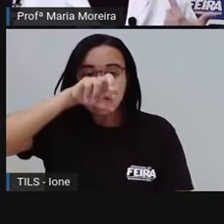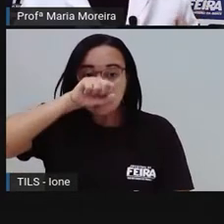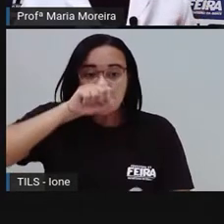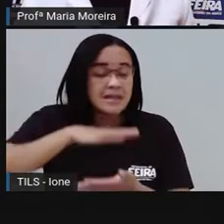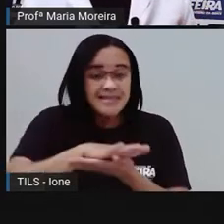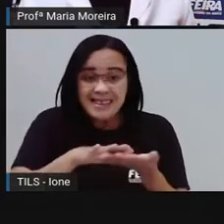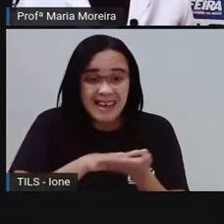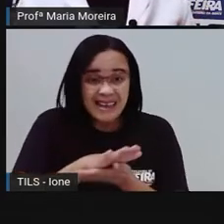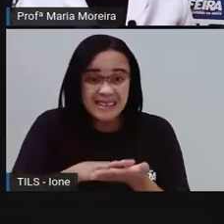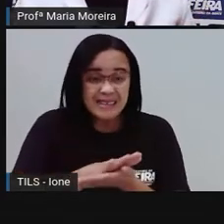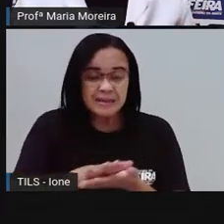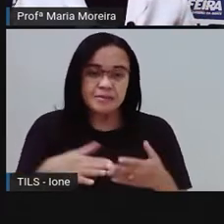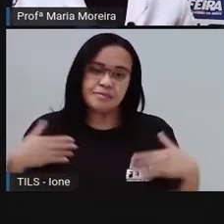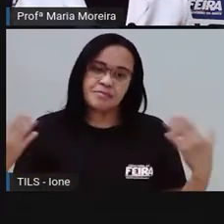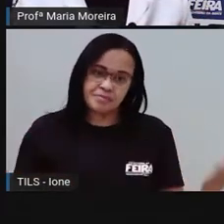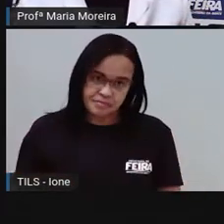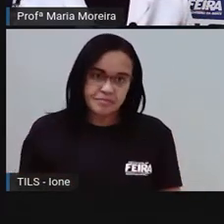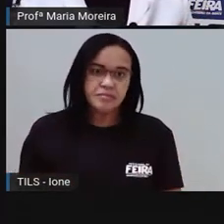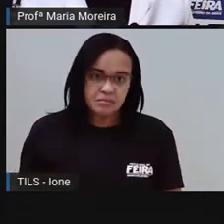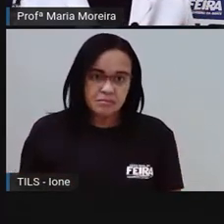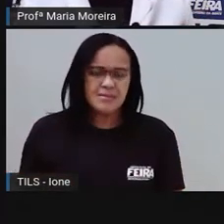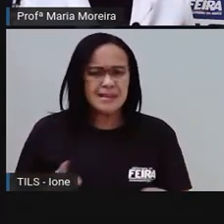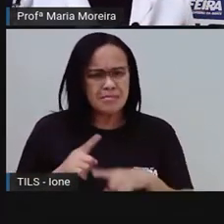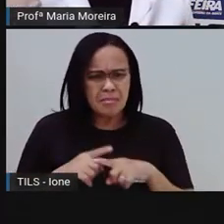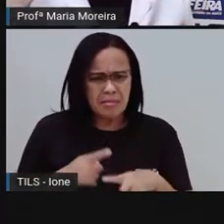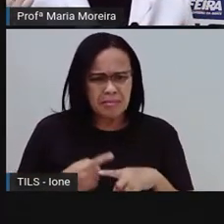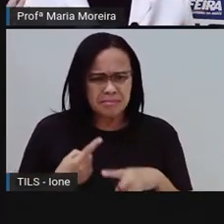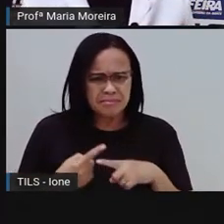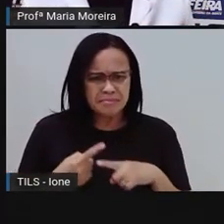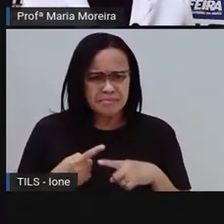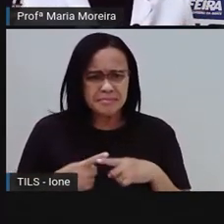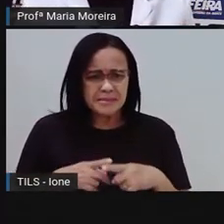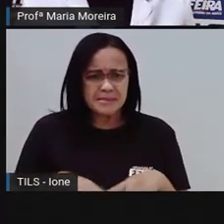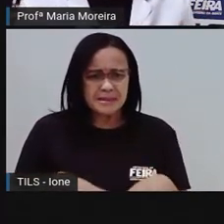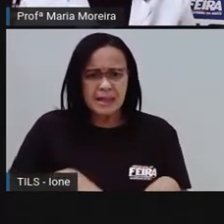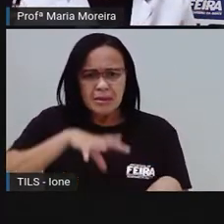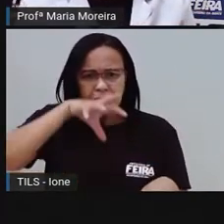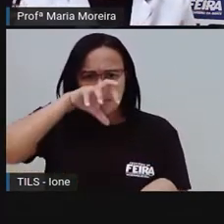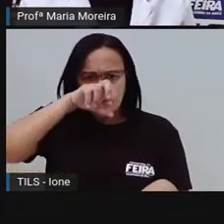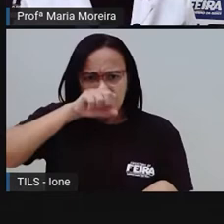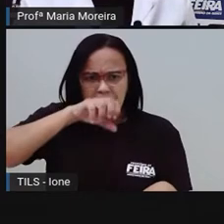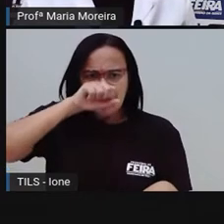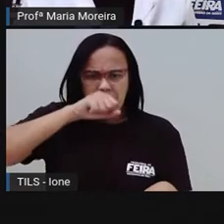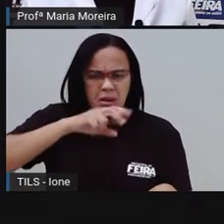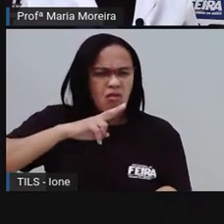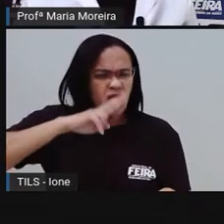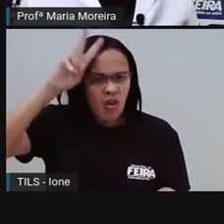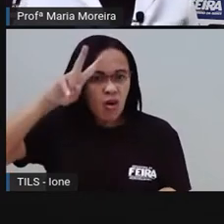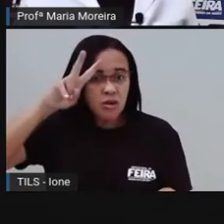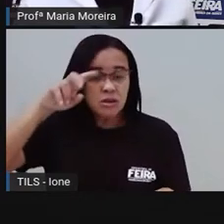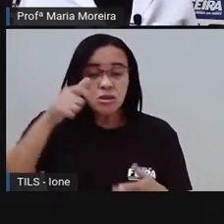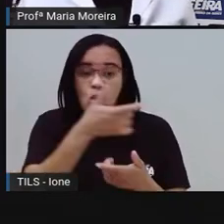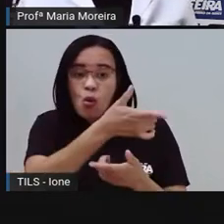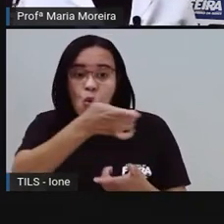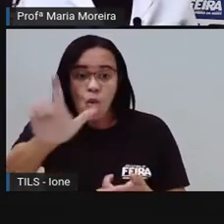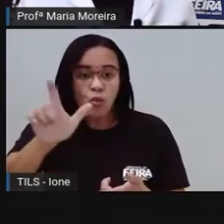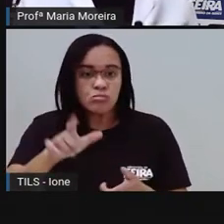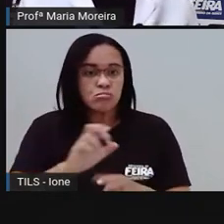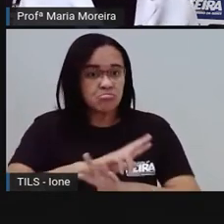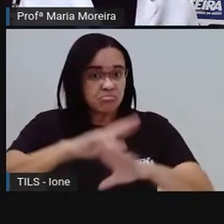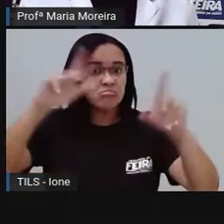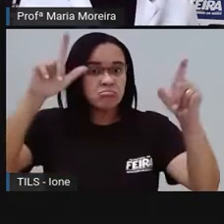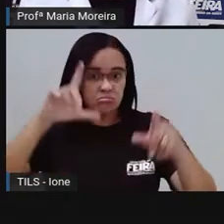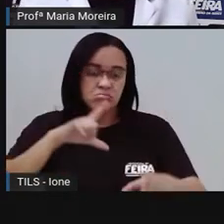aquele fedor que a gente sente não é do monóxido, são dos outros gases tóxicos, tá, gente? Bom, daí a